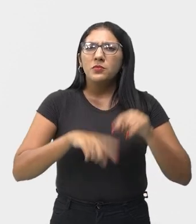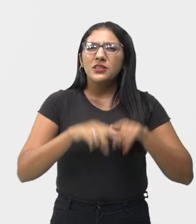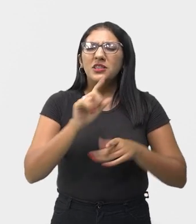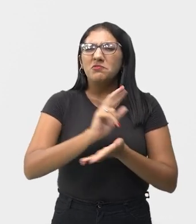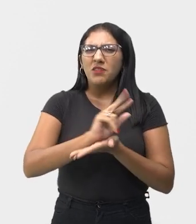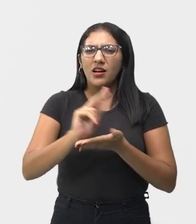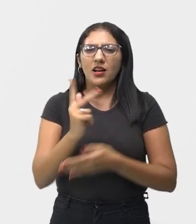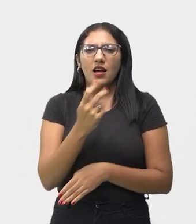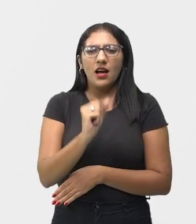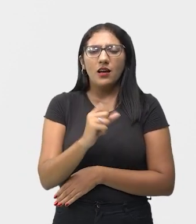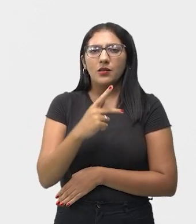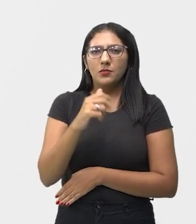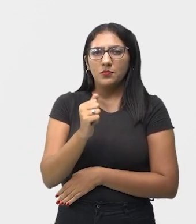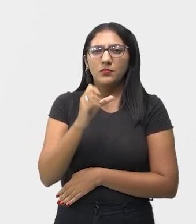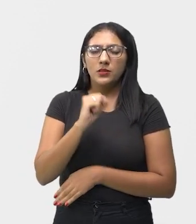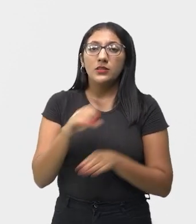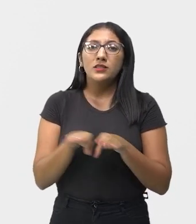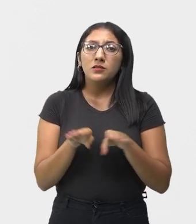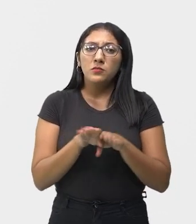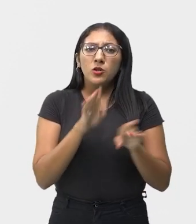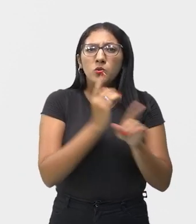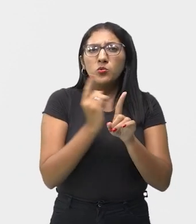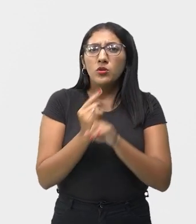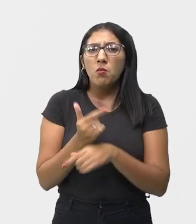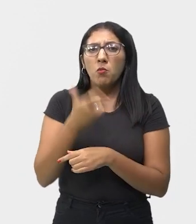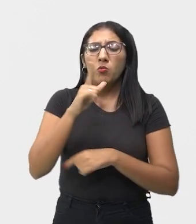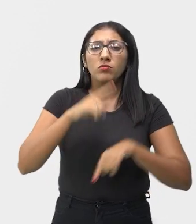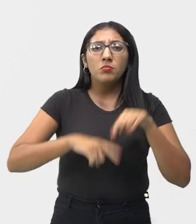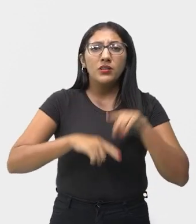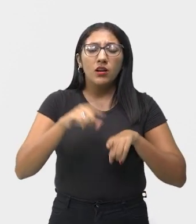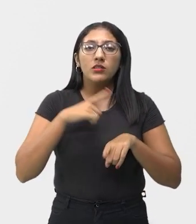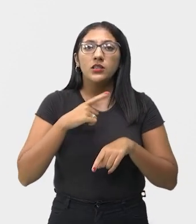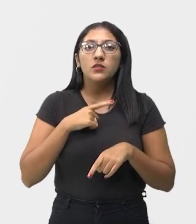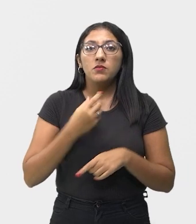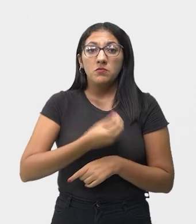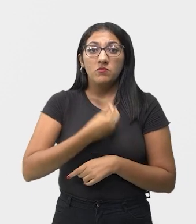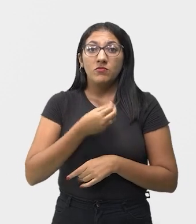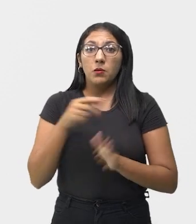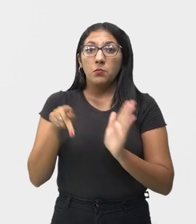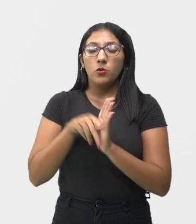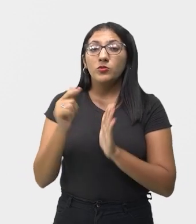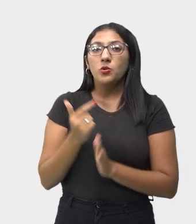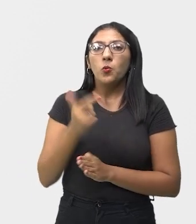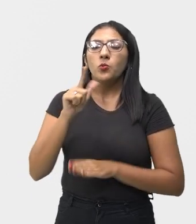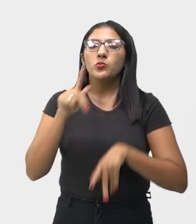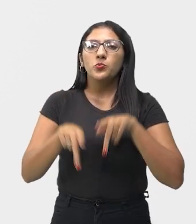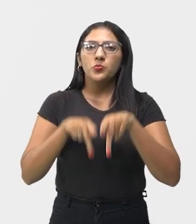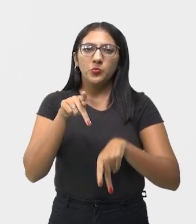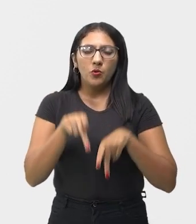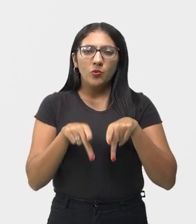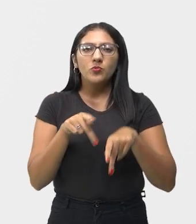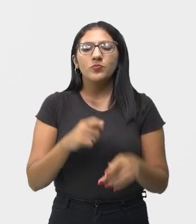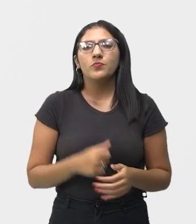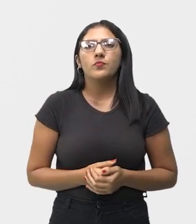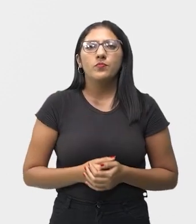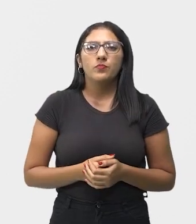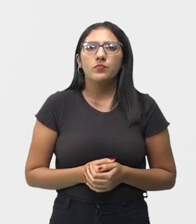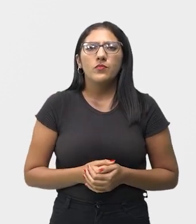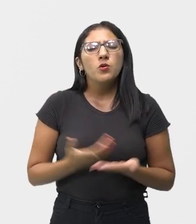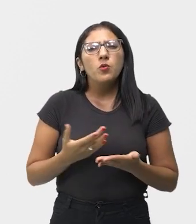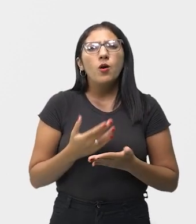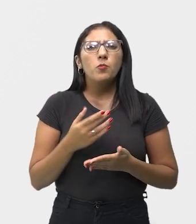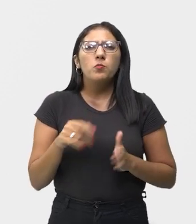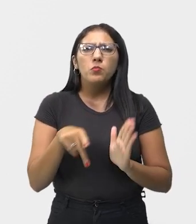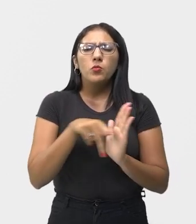arqueólogos também encontraram cítaras que pertenciam aos assírios. Então, quais eram esses instrumentos lá da